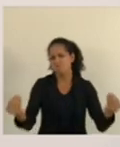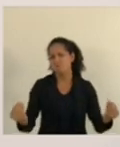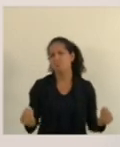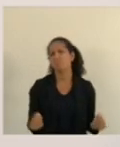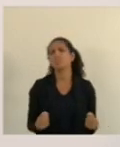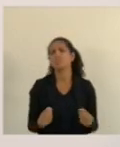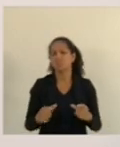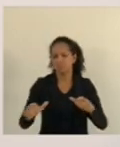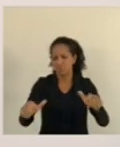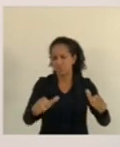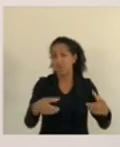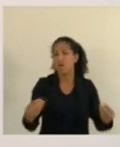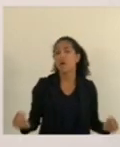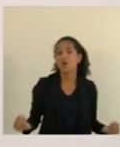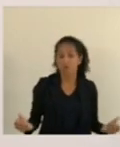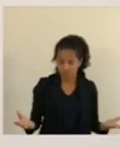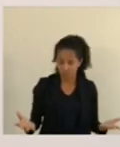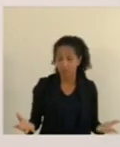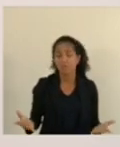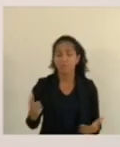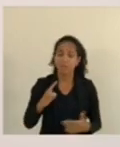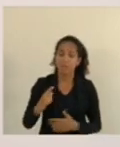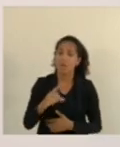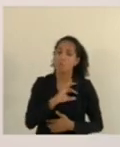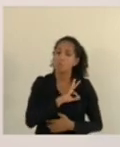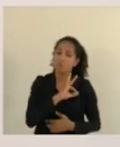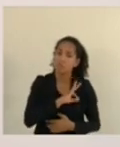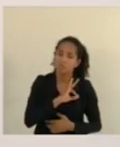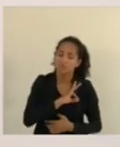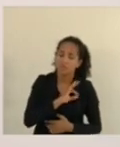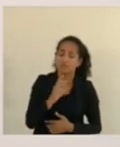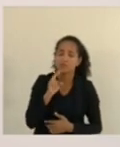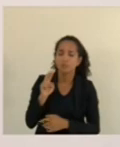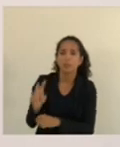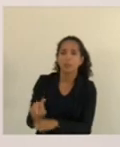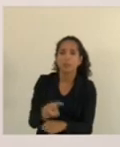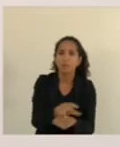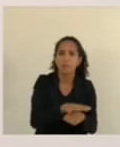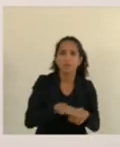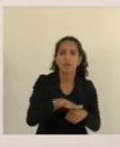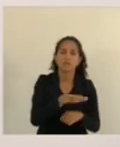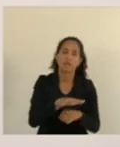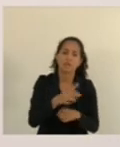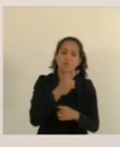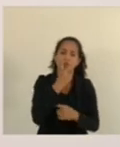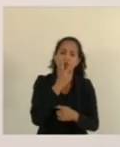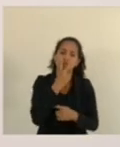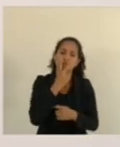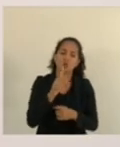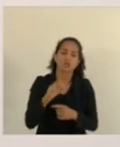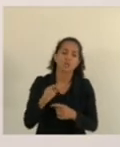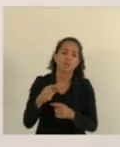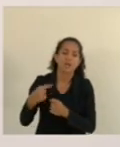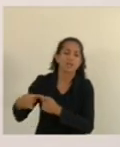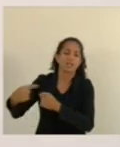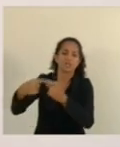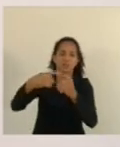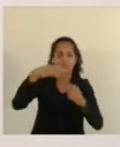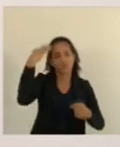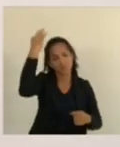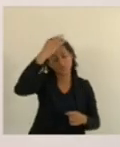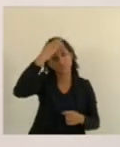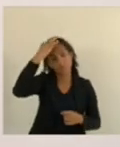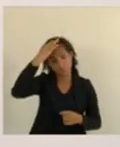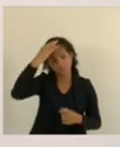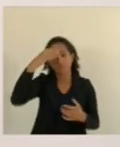policiais militares que existem patrulhando os bairros tanto da Grande Vitória quanto do interior do Estado então